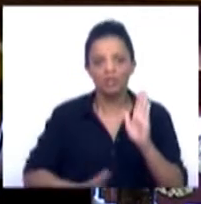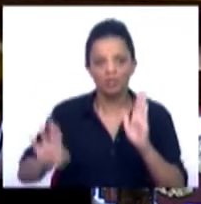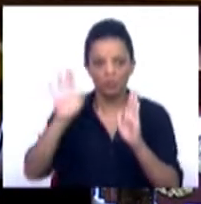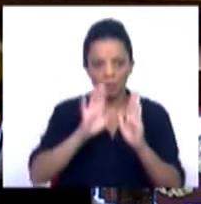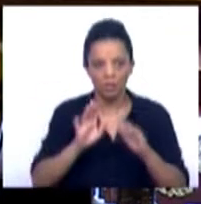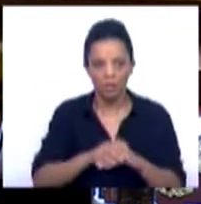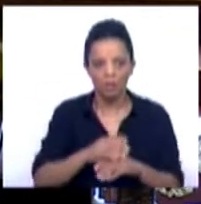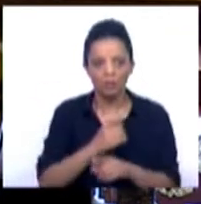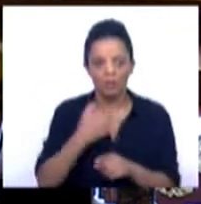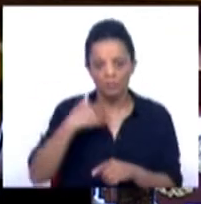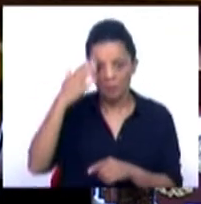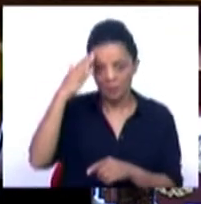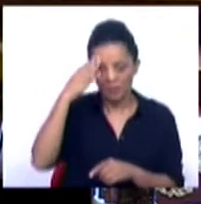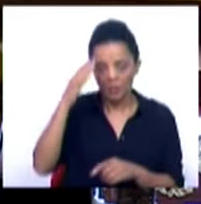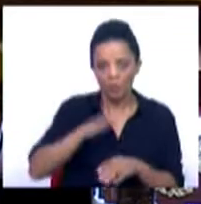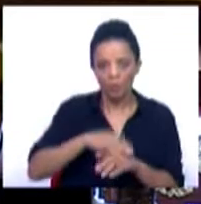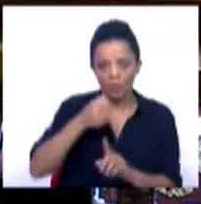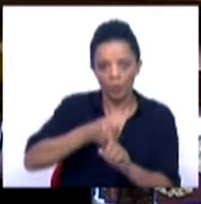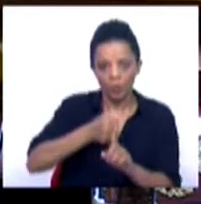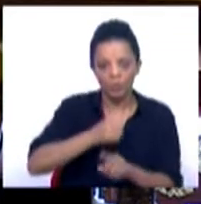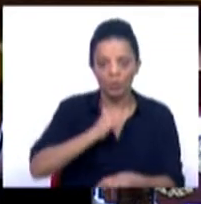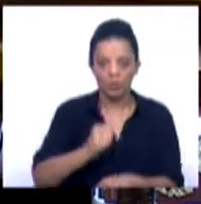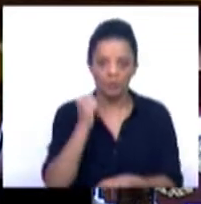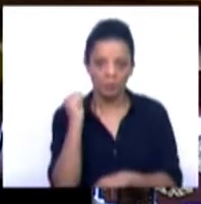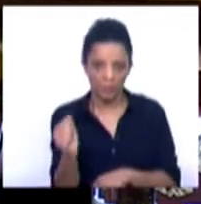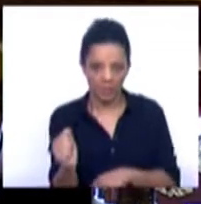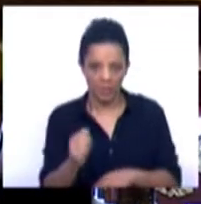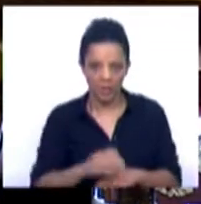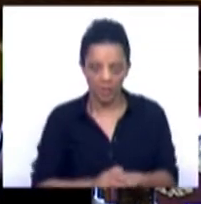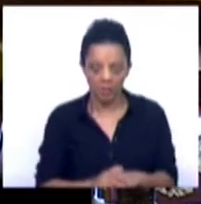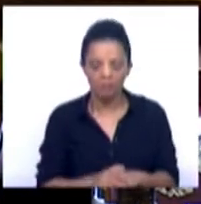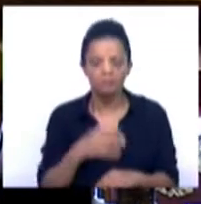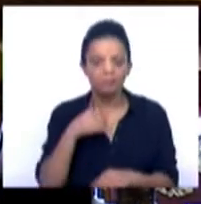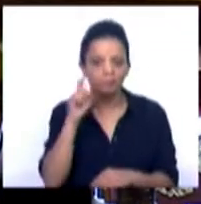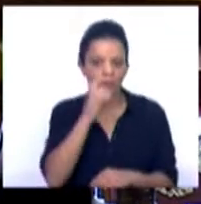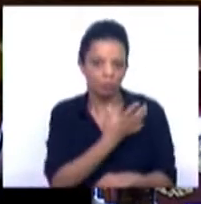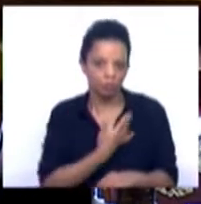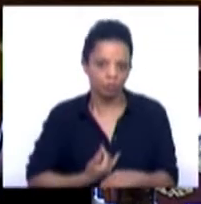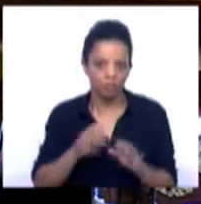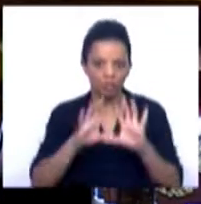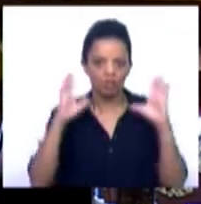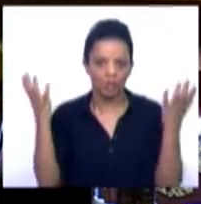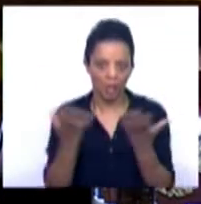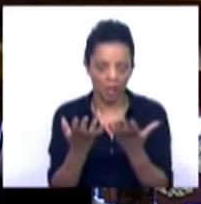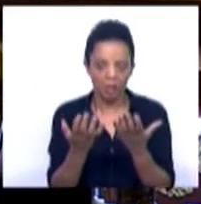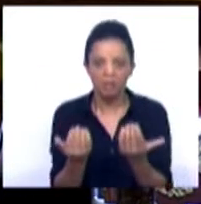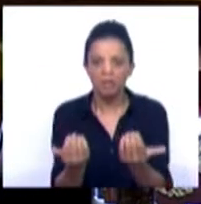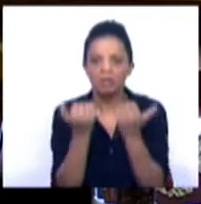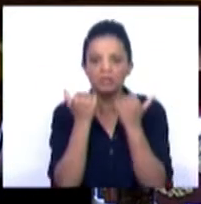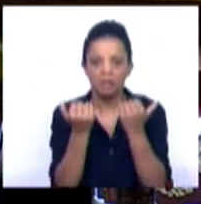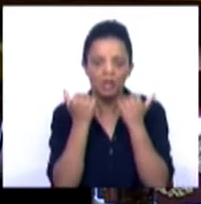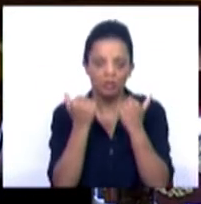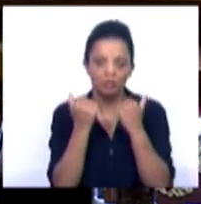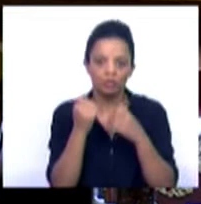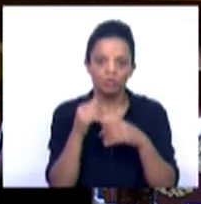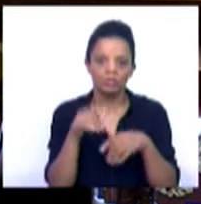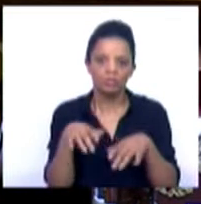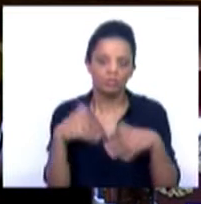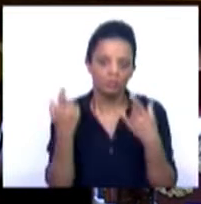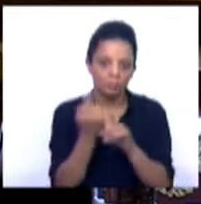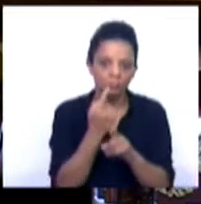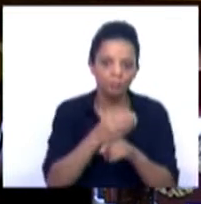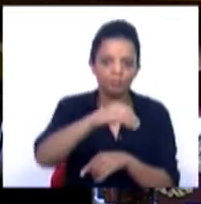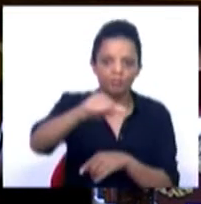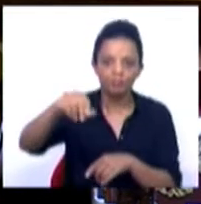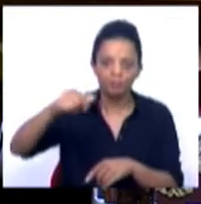que previsse para efeitos de luta contra a criminalidade, a conservação geral e indiscriminada dos dados de tráfego e de